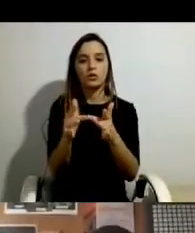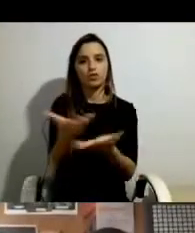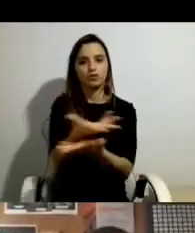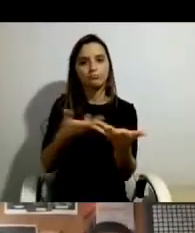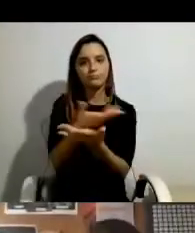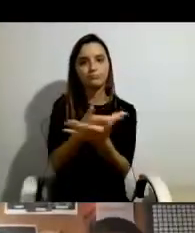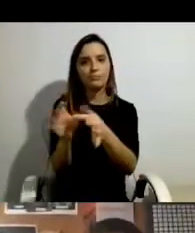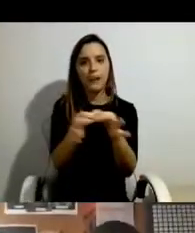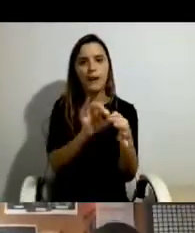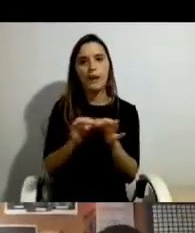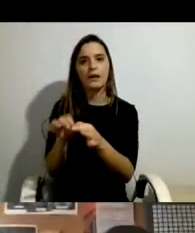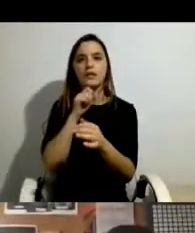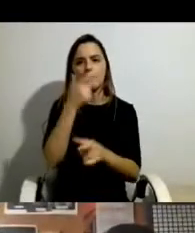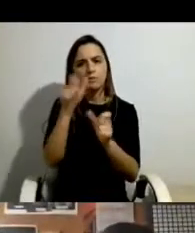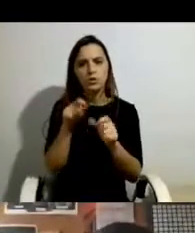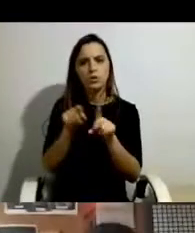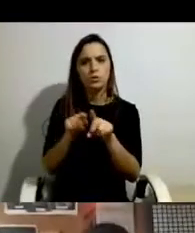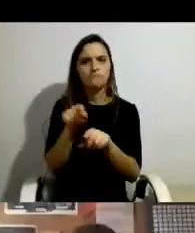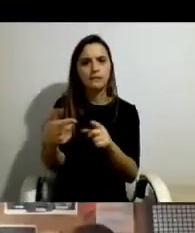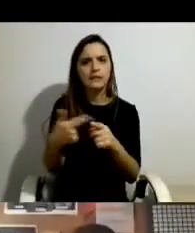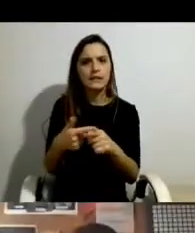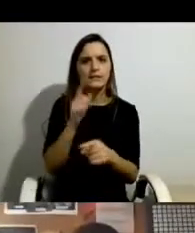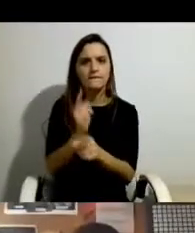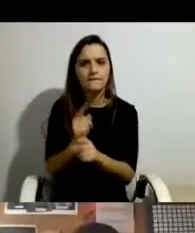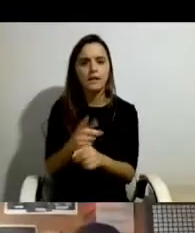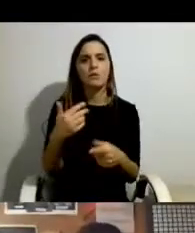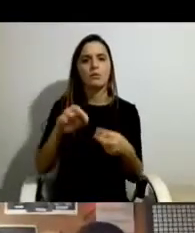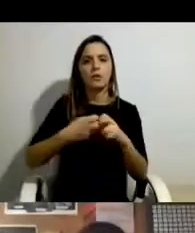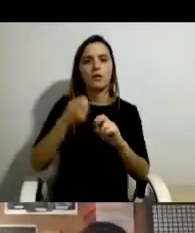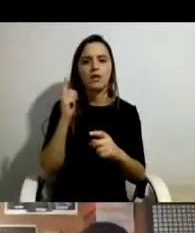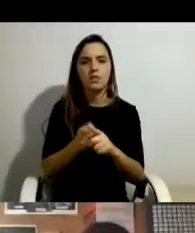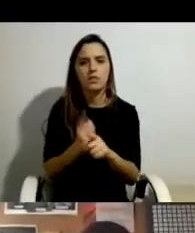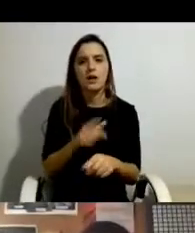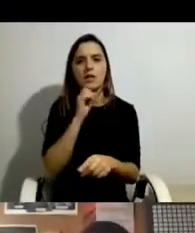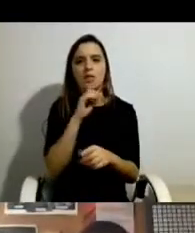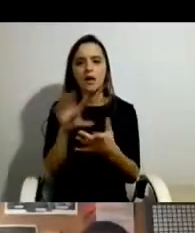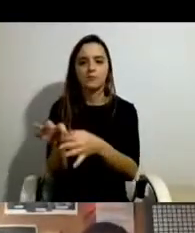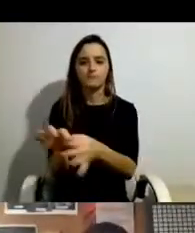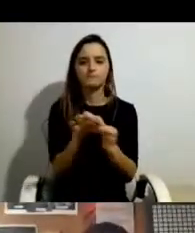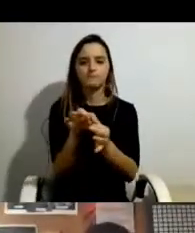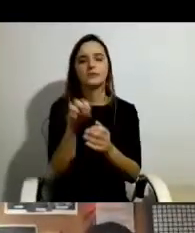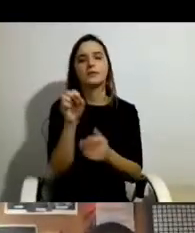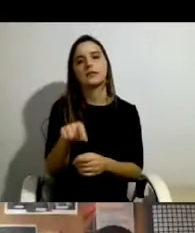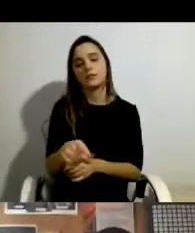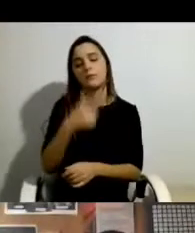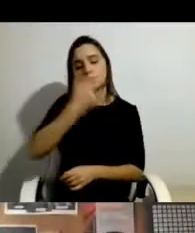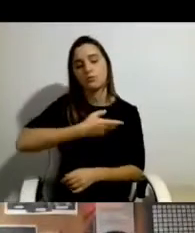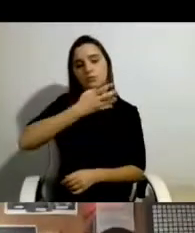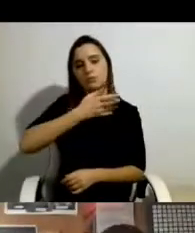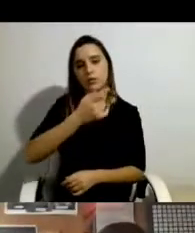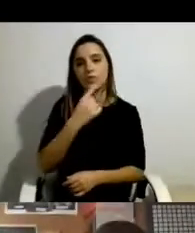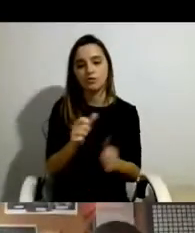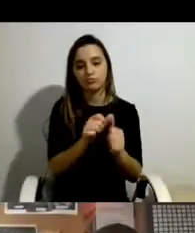interesses, com os mesmos problemas que se unem também aqui no ativismo. Portanto, isto é dado conta nos discursos das pessoas, como é que as pessoas